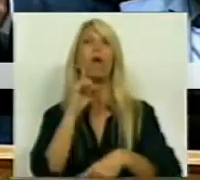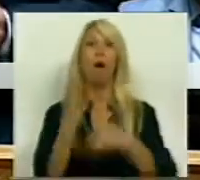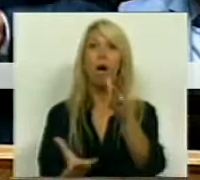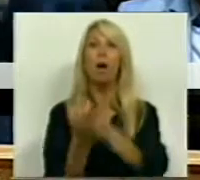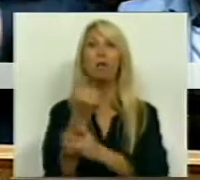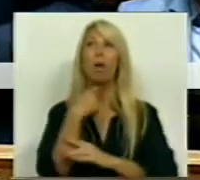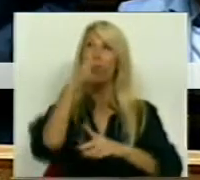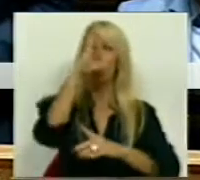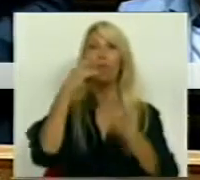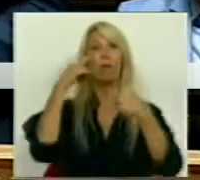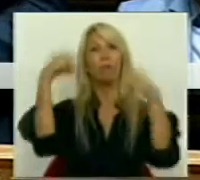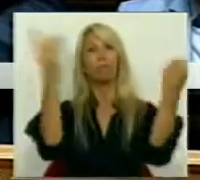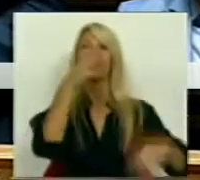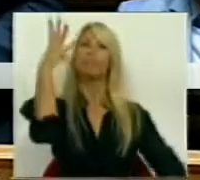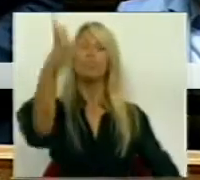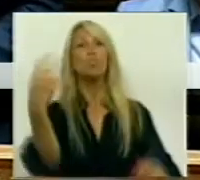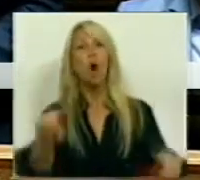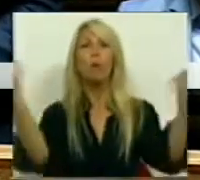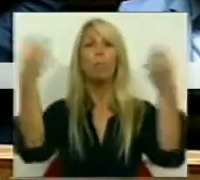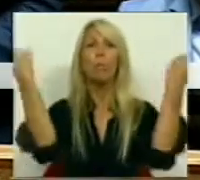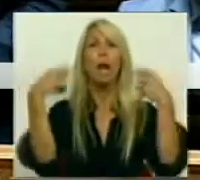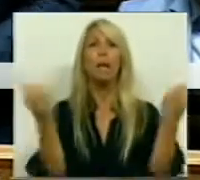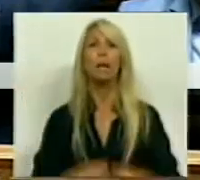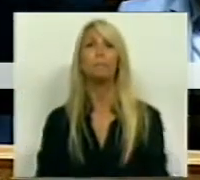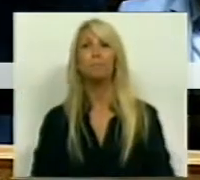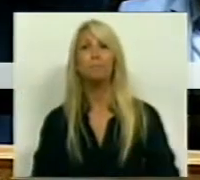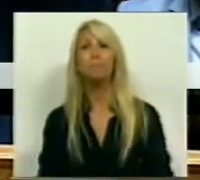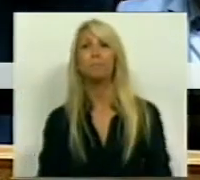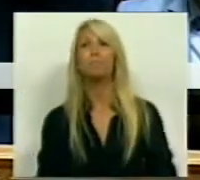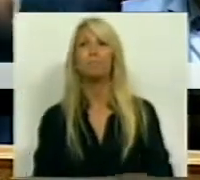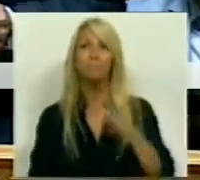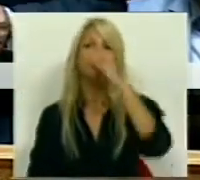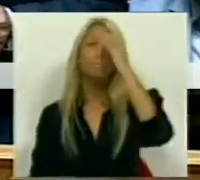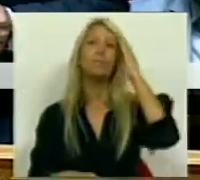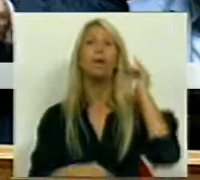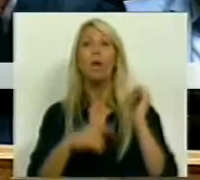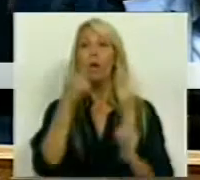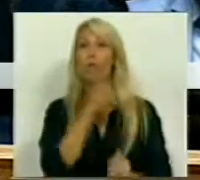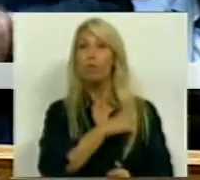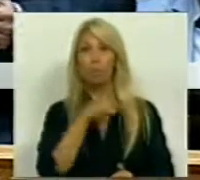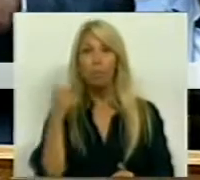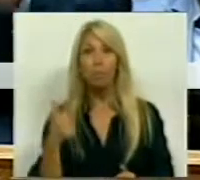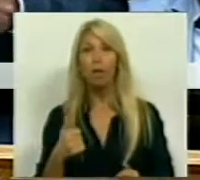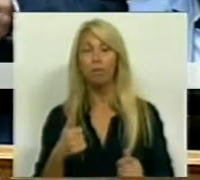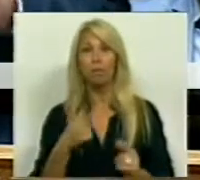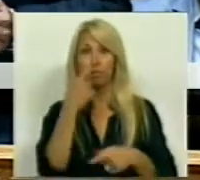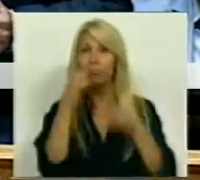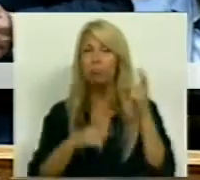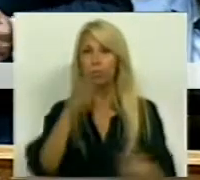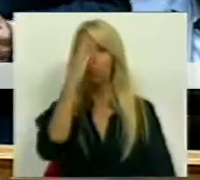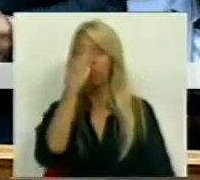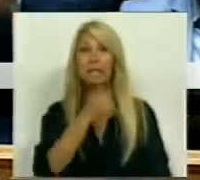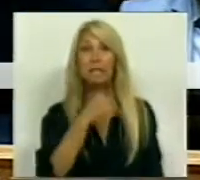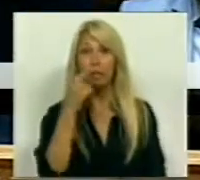Governo não passa de propaganda. Que o sofrimento, os sacrifícios que se abateram sobre os